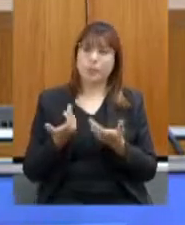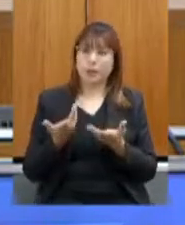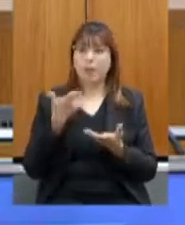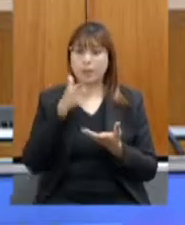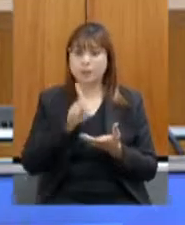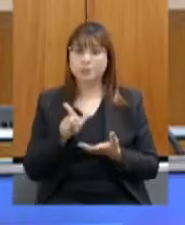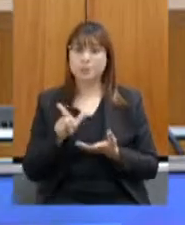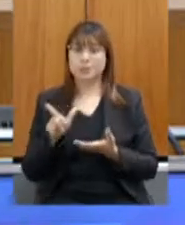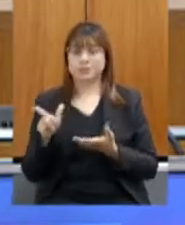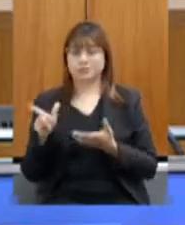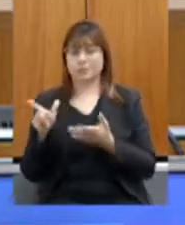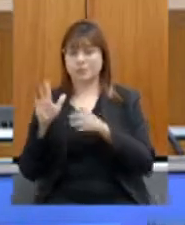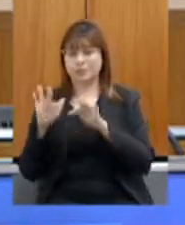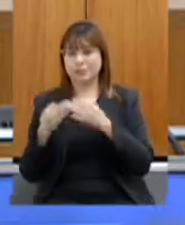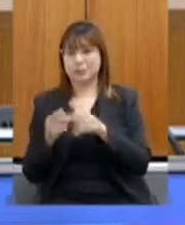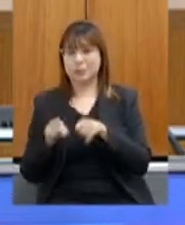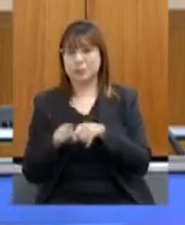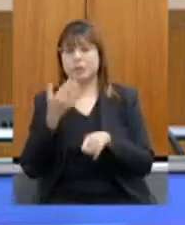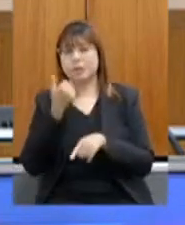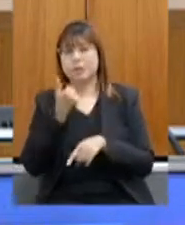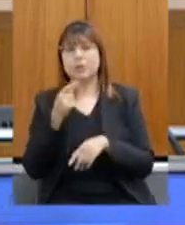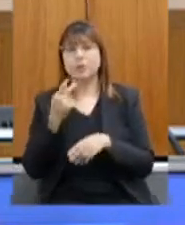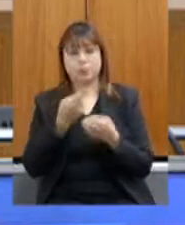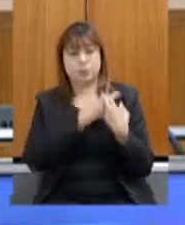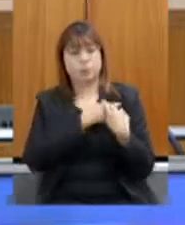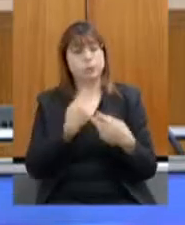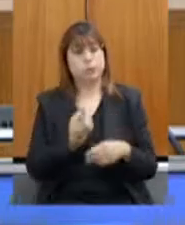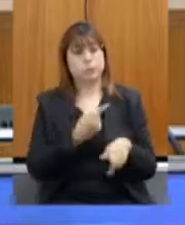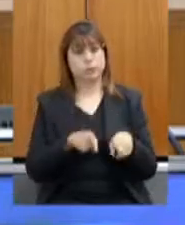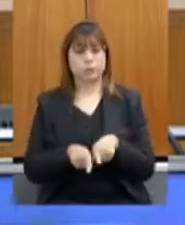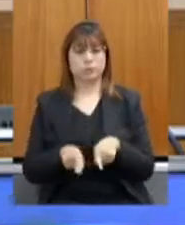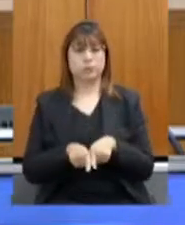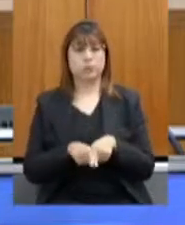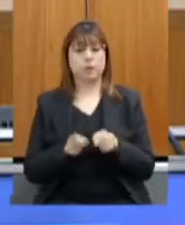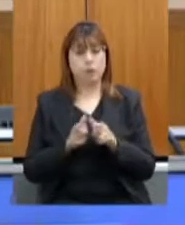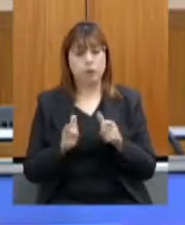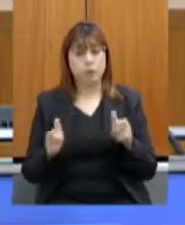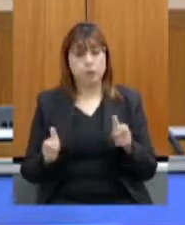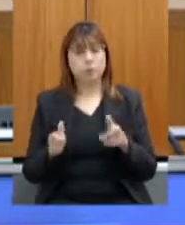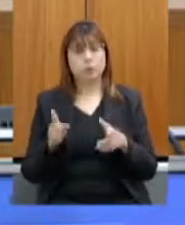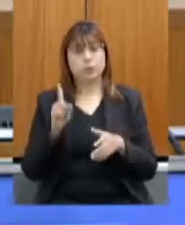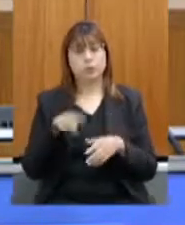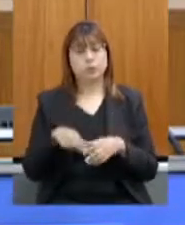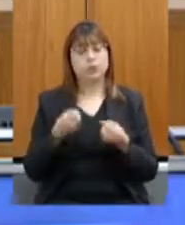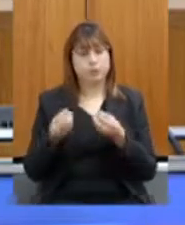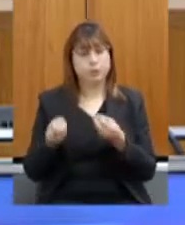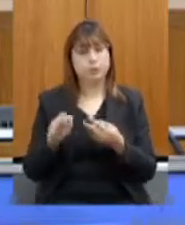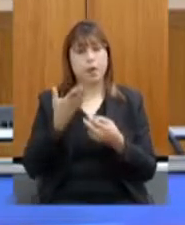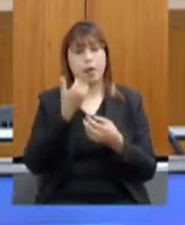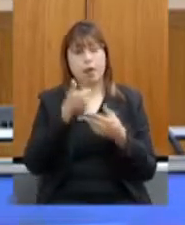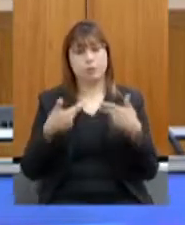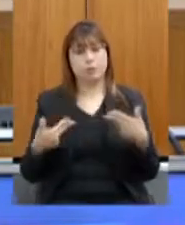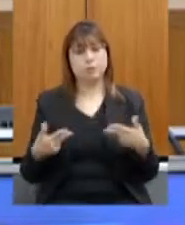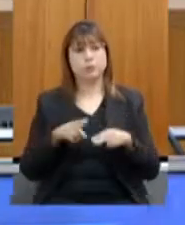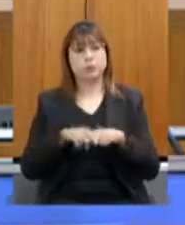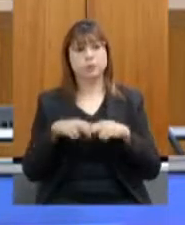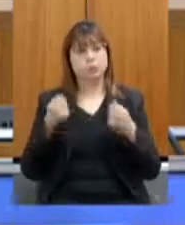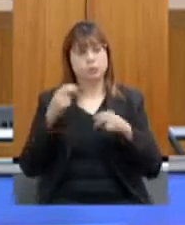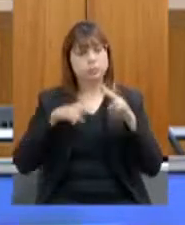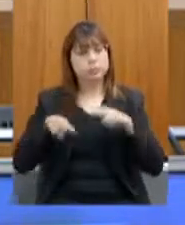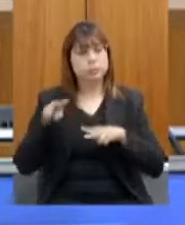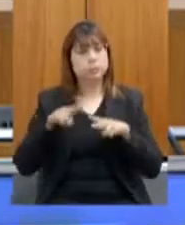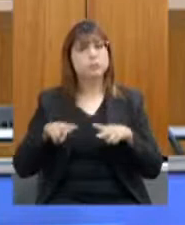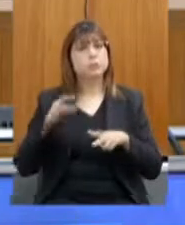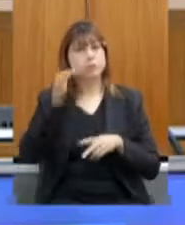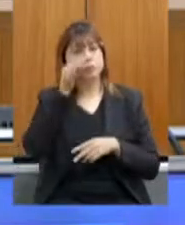acesso aos alimentos isso também é responsabilidade nossa aumentar a oferta de alimentos então por isso que nós precisamos analisar muito